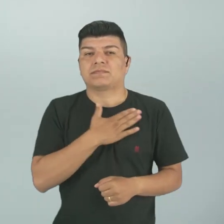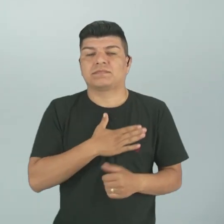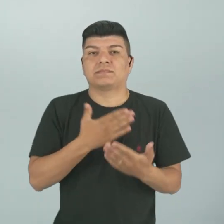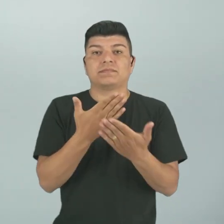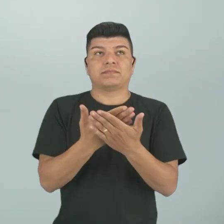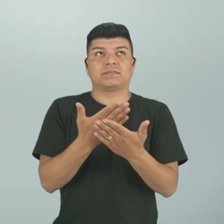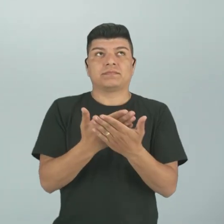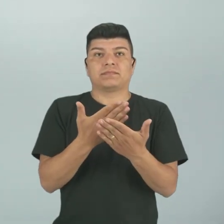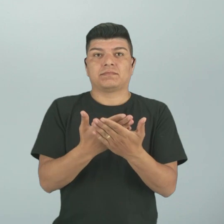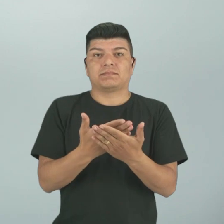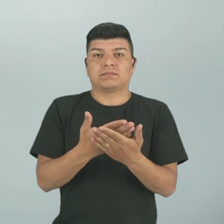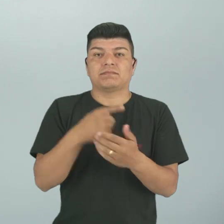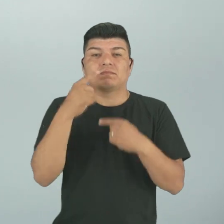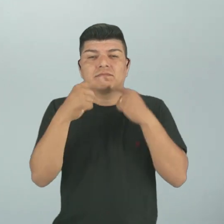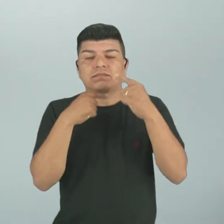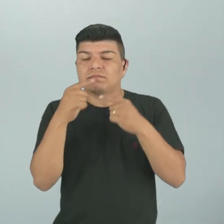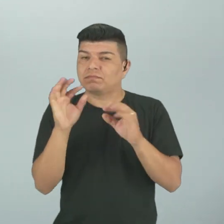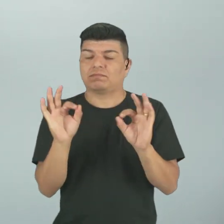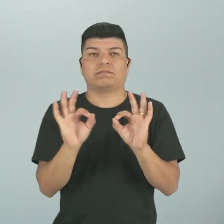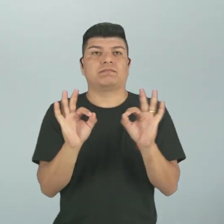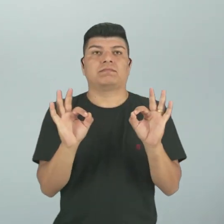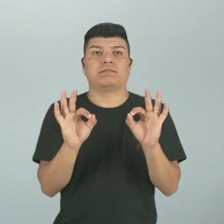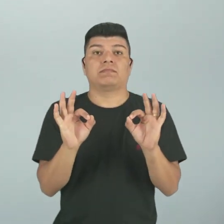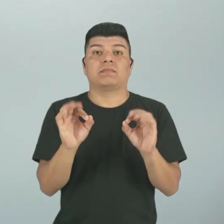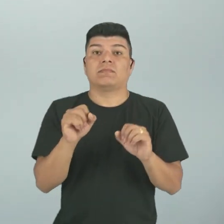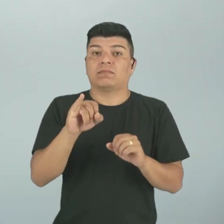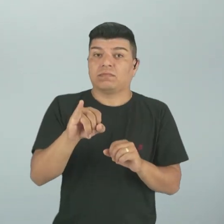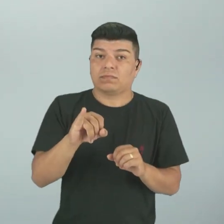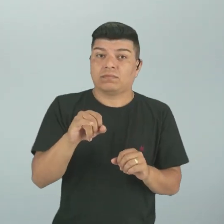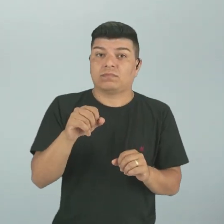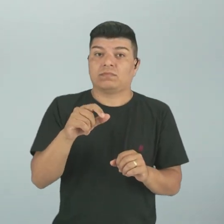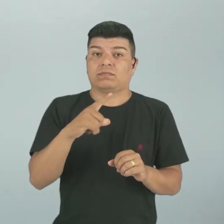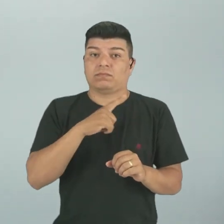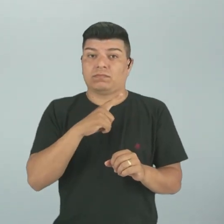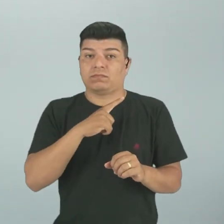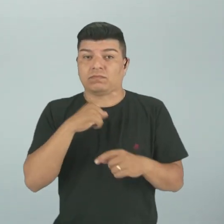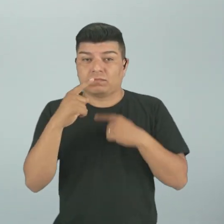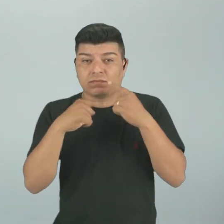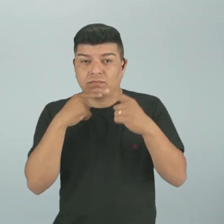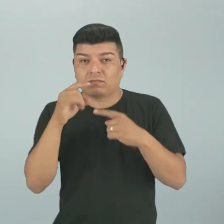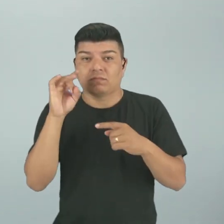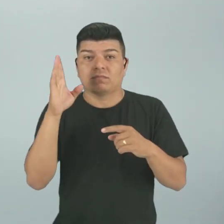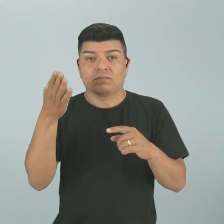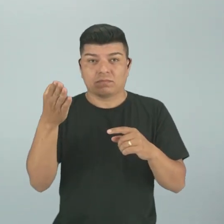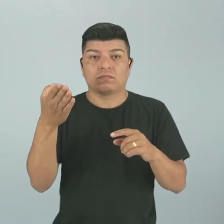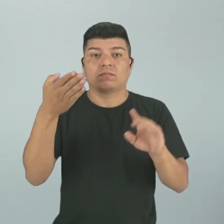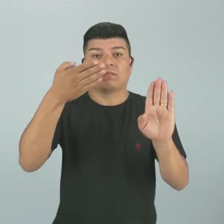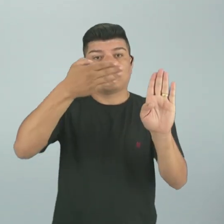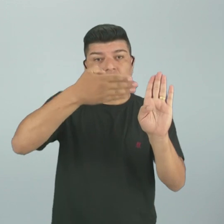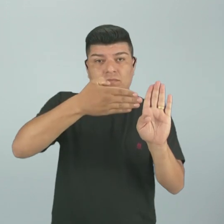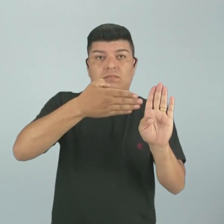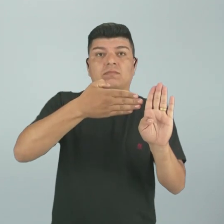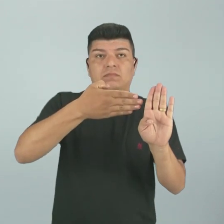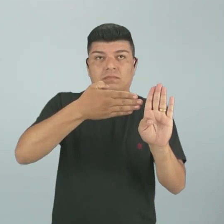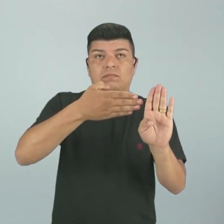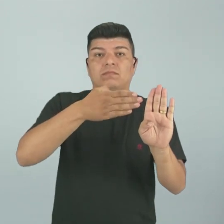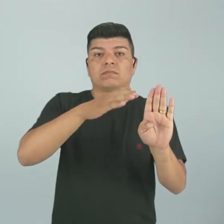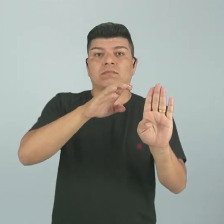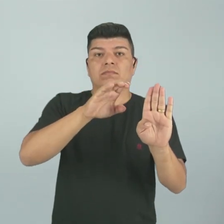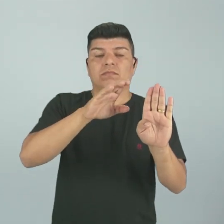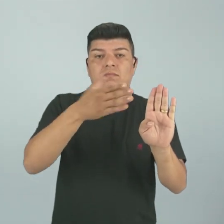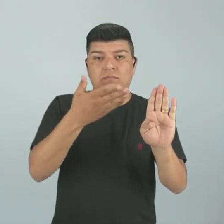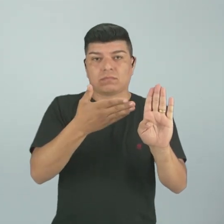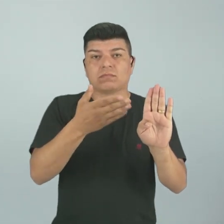da aula, que não tenha ficado dúvida. Porventura, se tiver alguma dúvida, é só você acessar o portal.